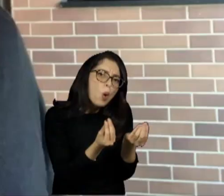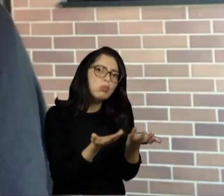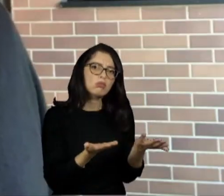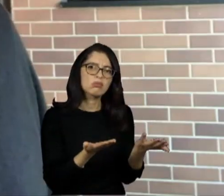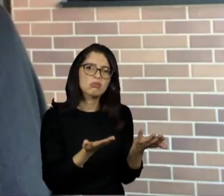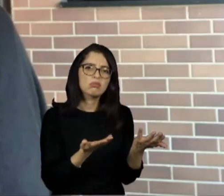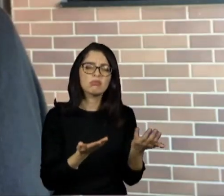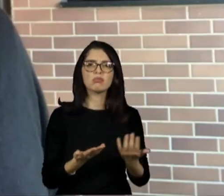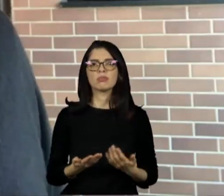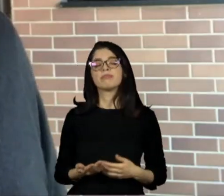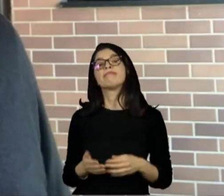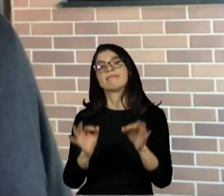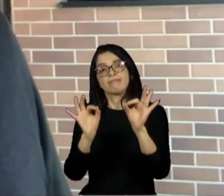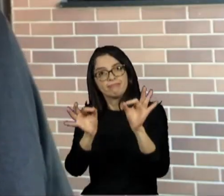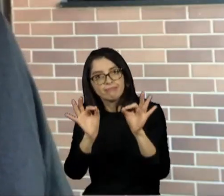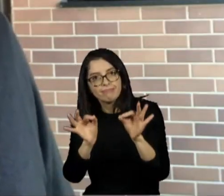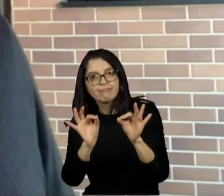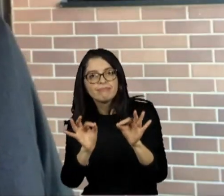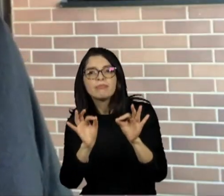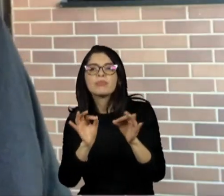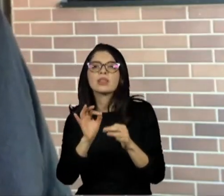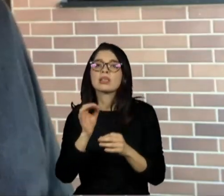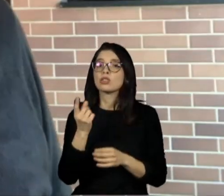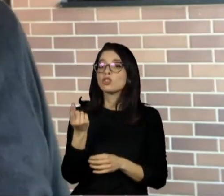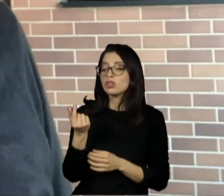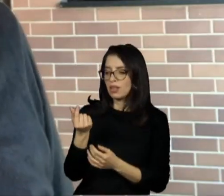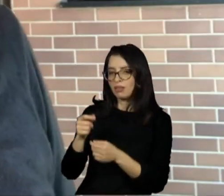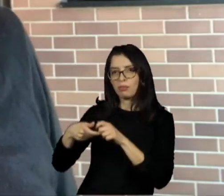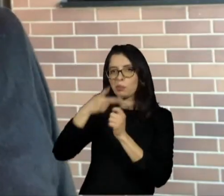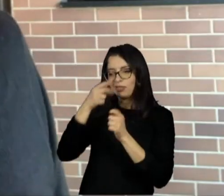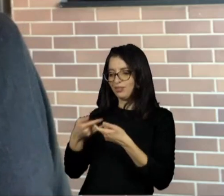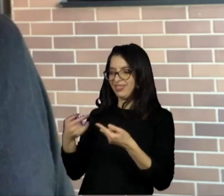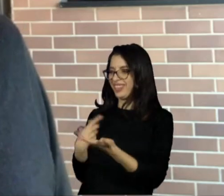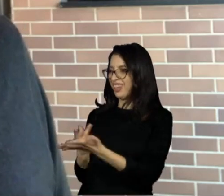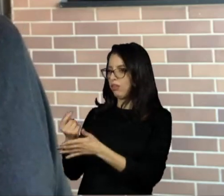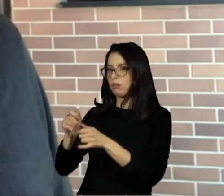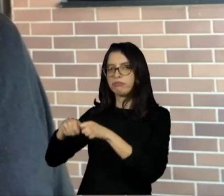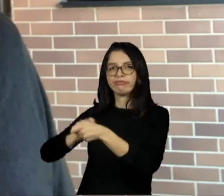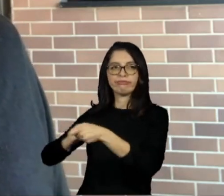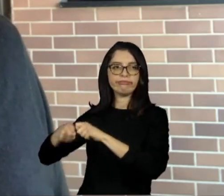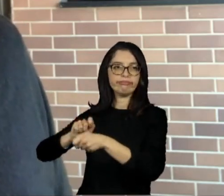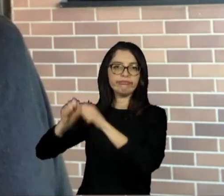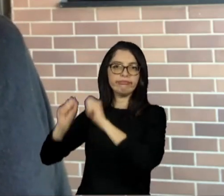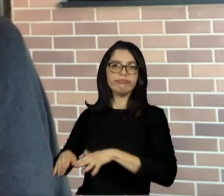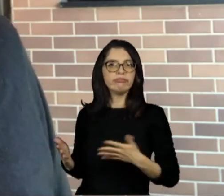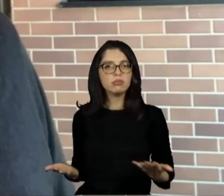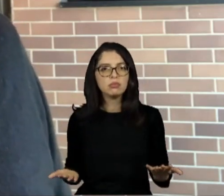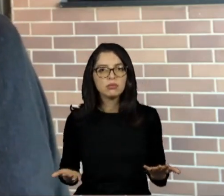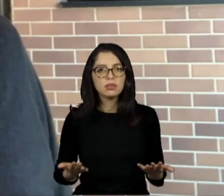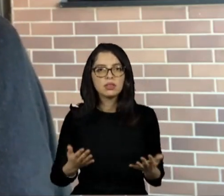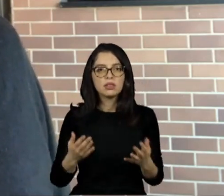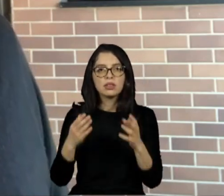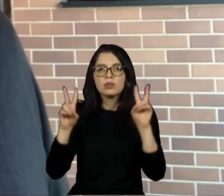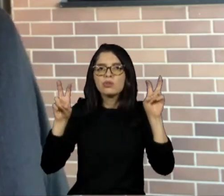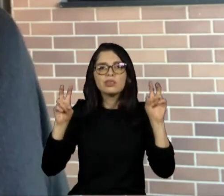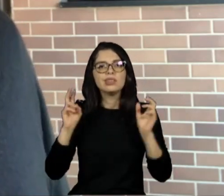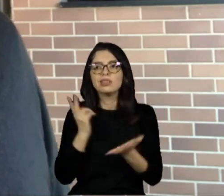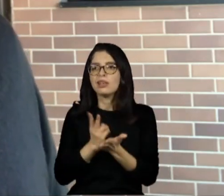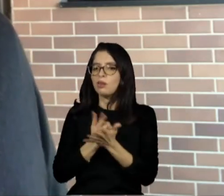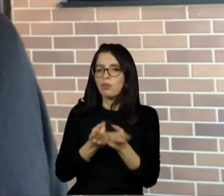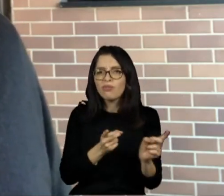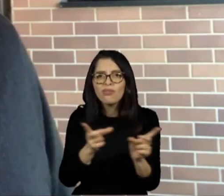Então, é o que a gente chama de rasgar dinheiro, né? Eu sempre falo sobre essa questão em relação ao comércio.